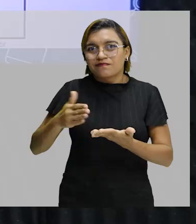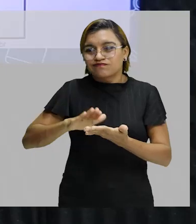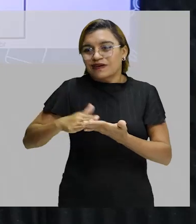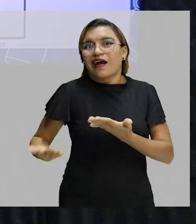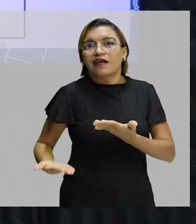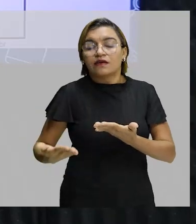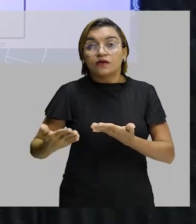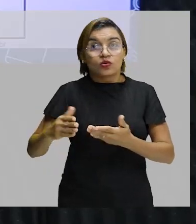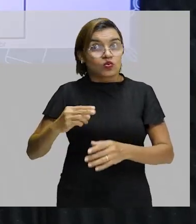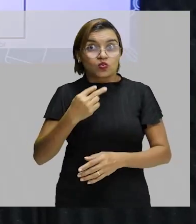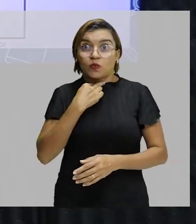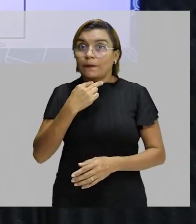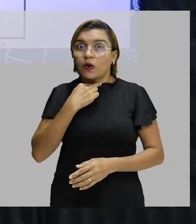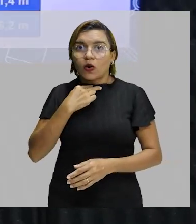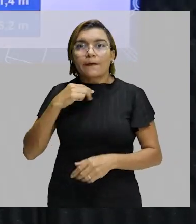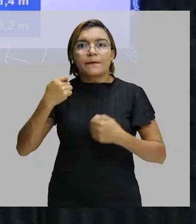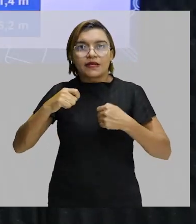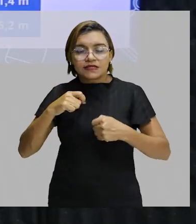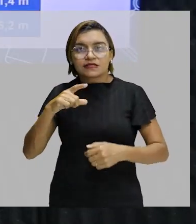bastão não pode cair.